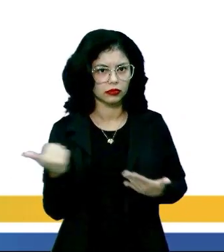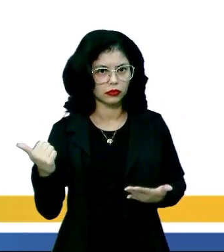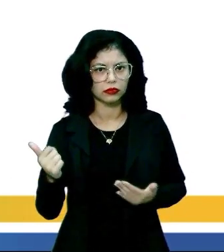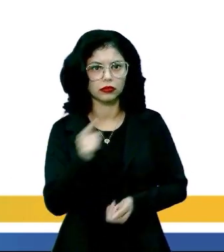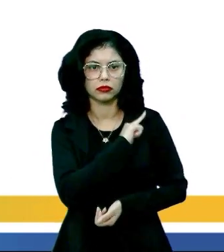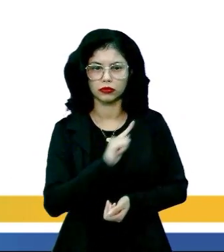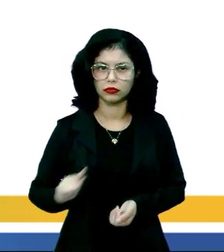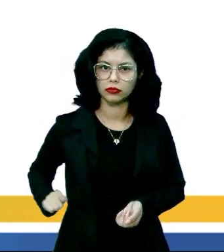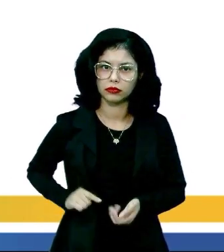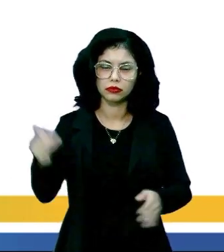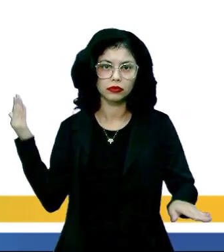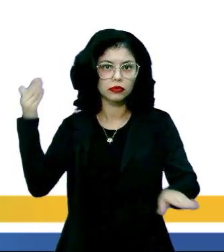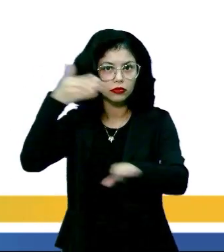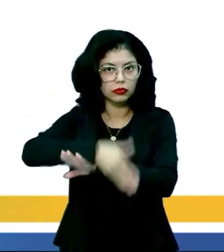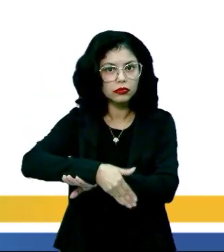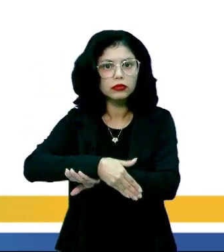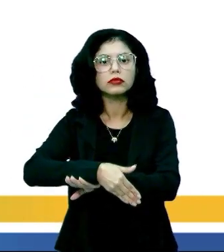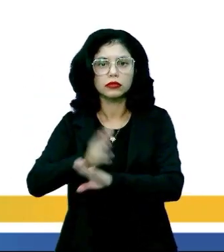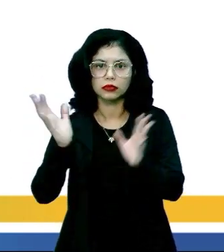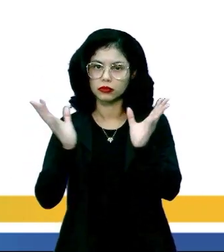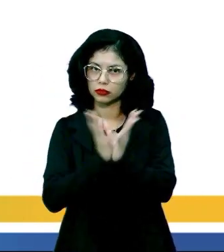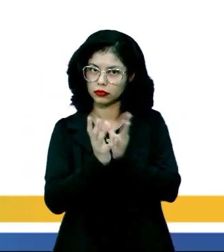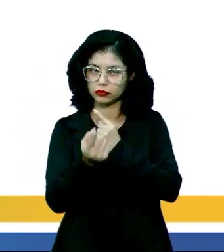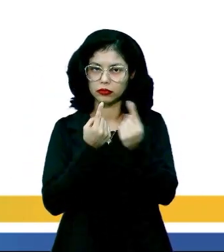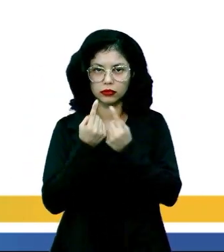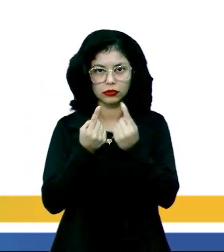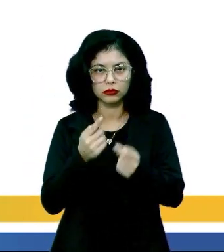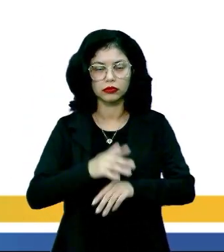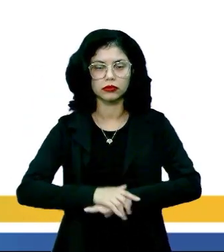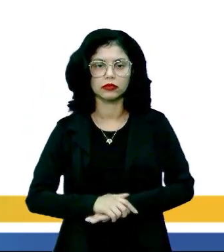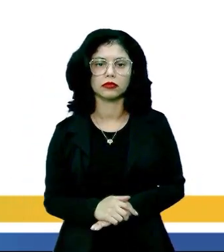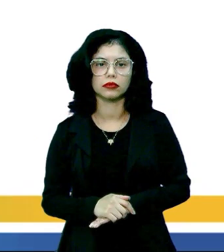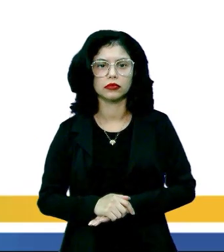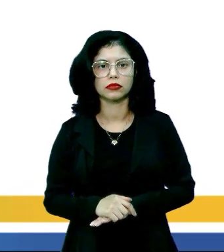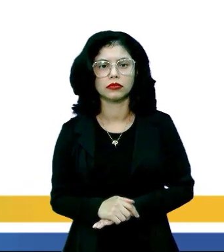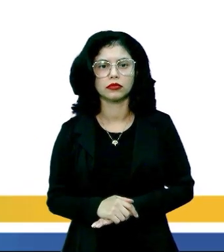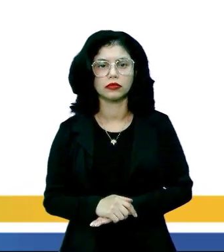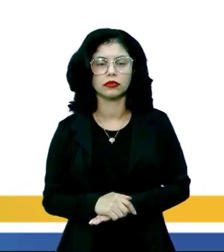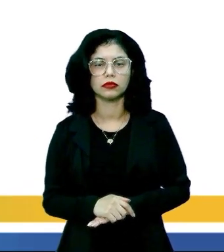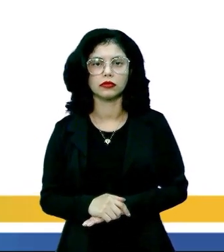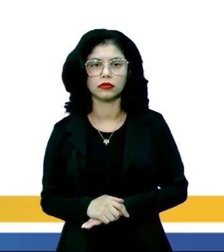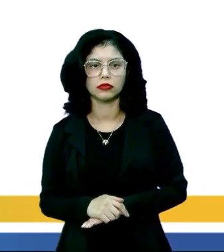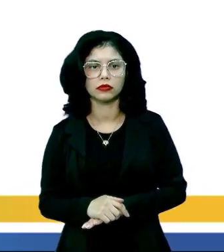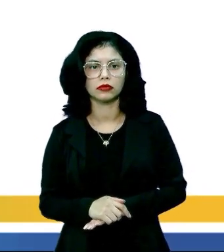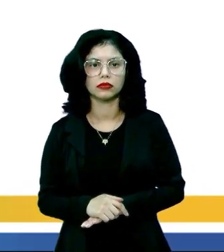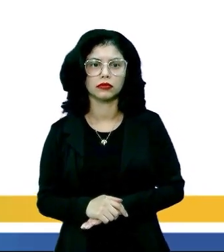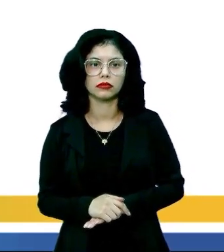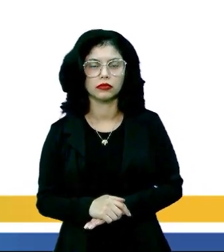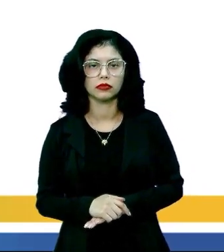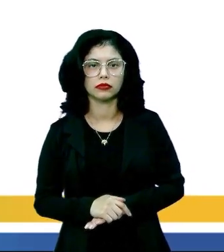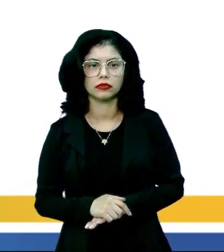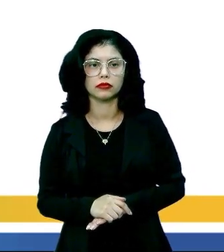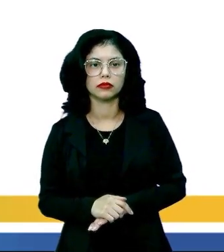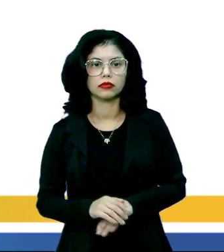sem ação de censura de governos e instabilidade de comunicação.